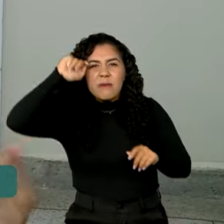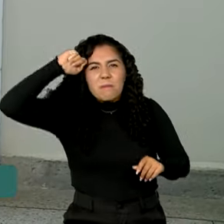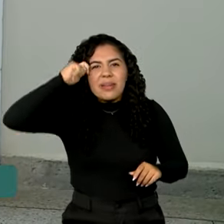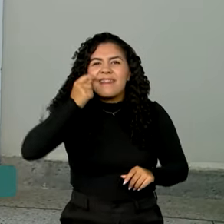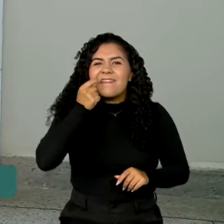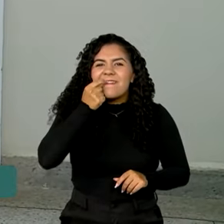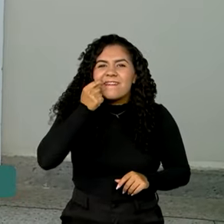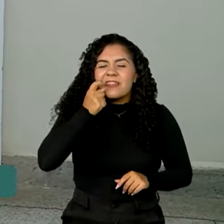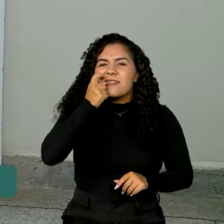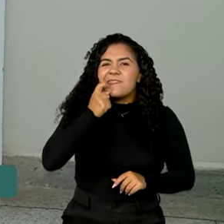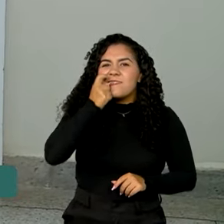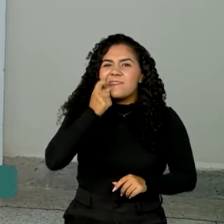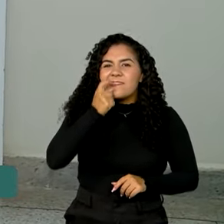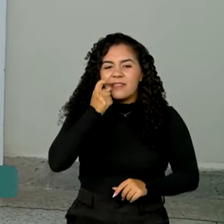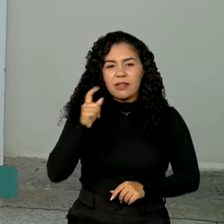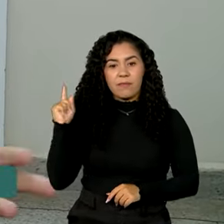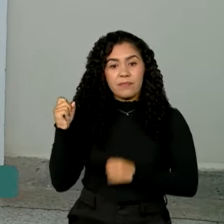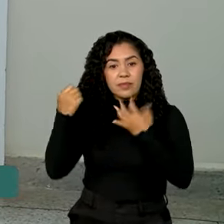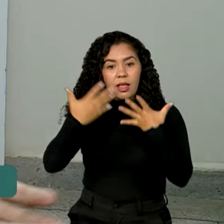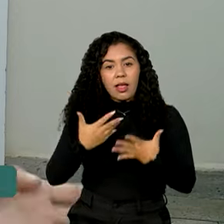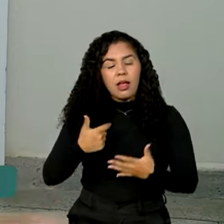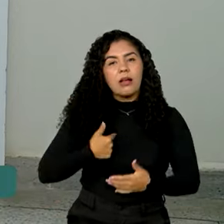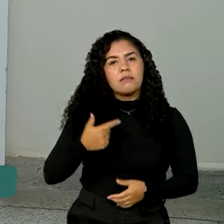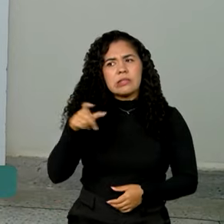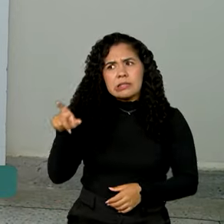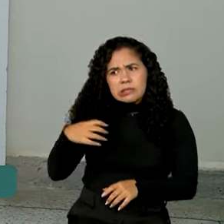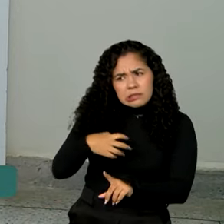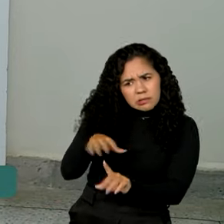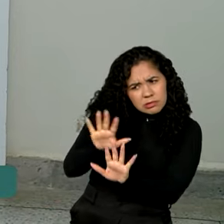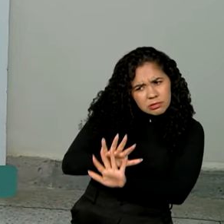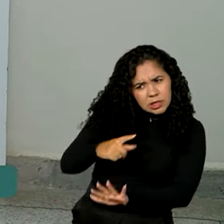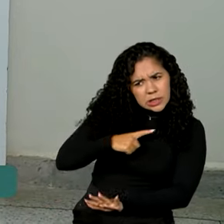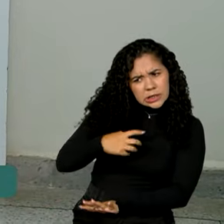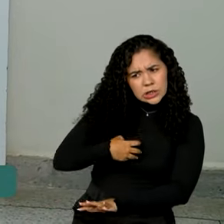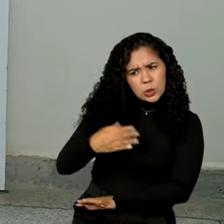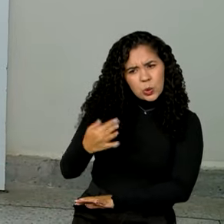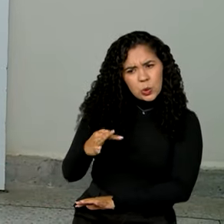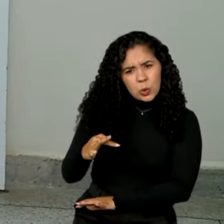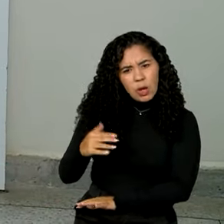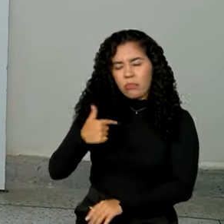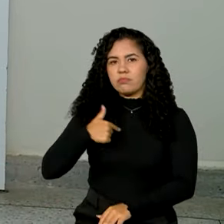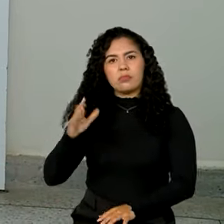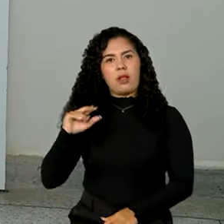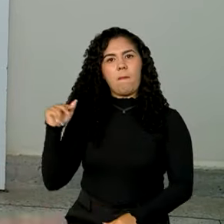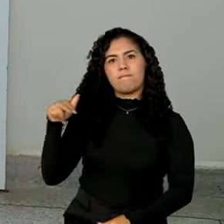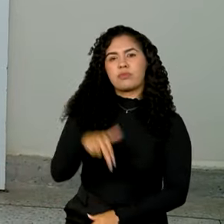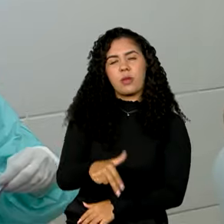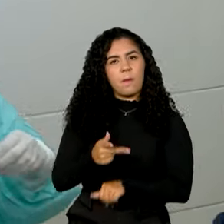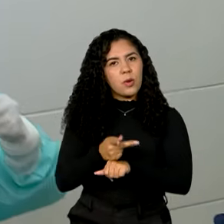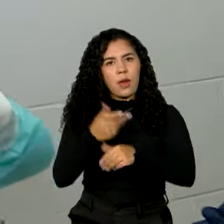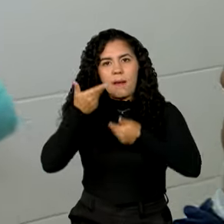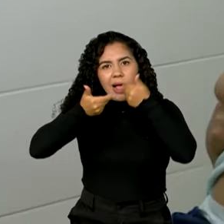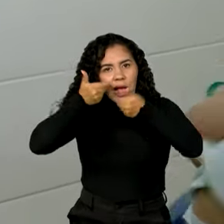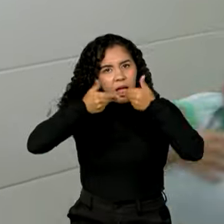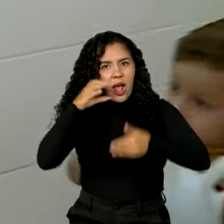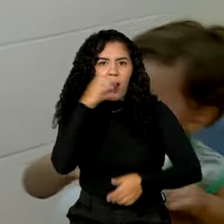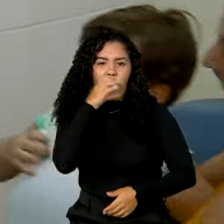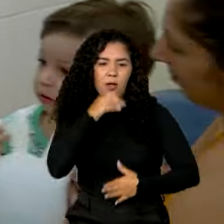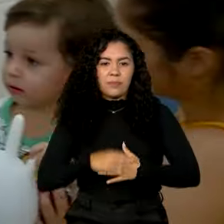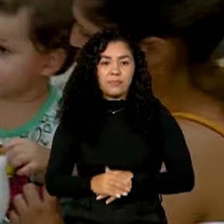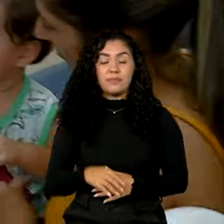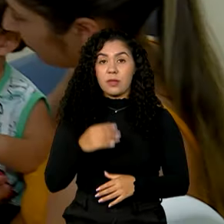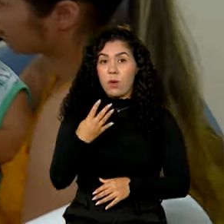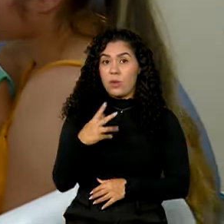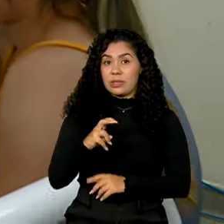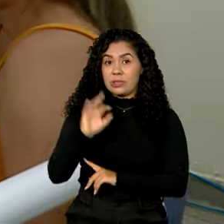vim na escovação, aí eu vim procurar antes que ela começasse a sentir dor, ou qualquer coisa assim. Aí eu já vim procurar para tratar logo. Com 45